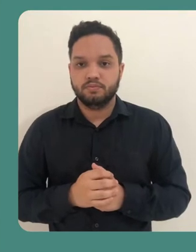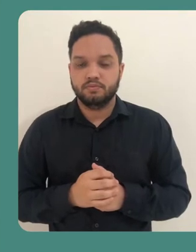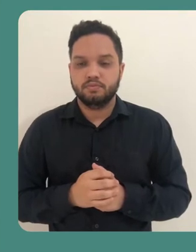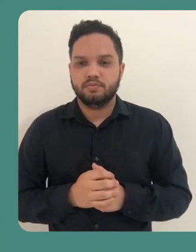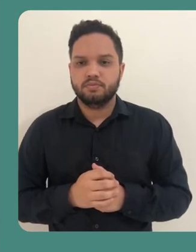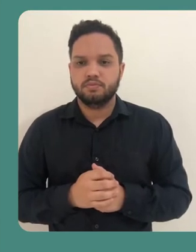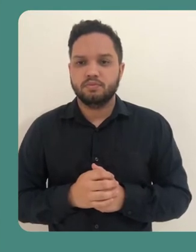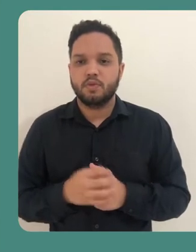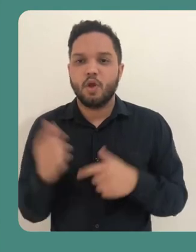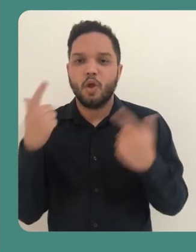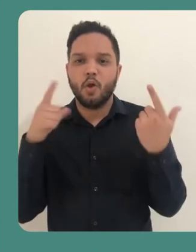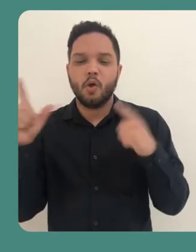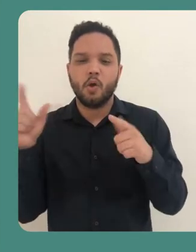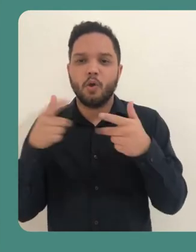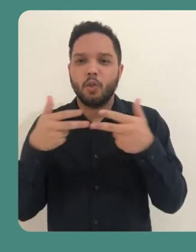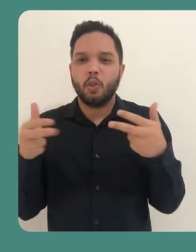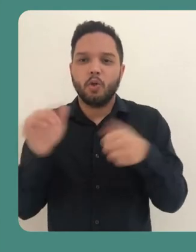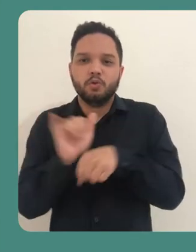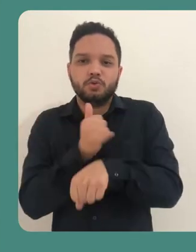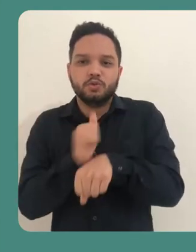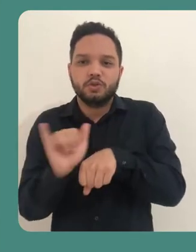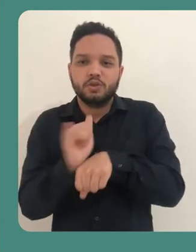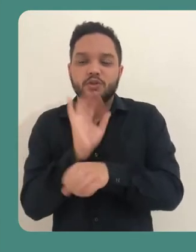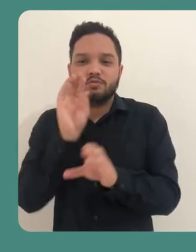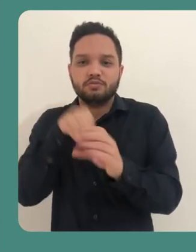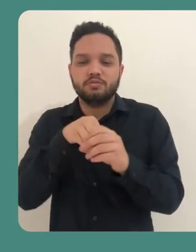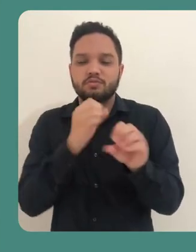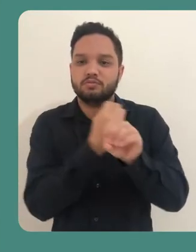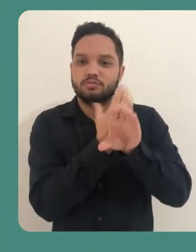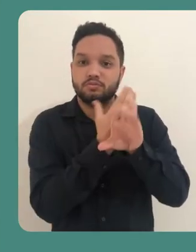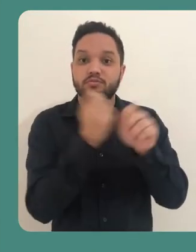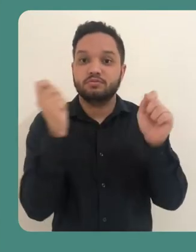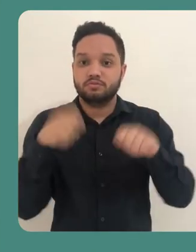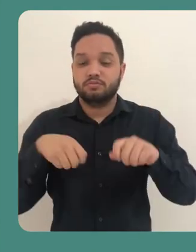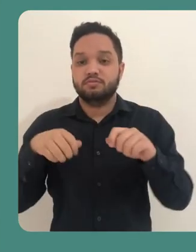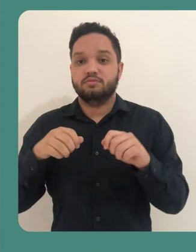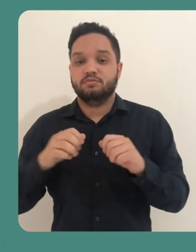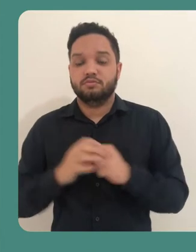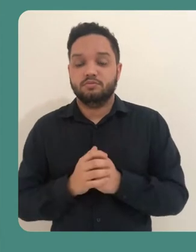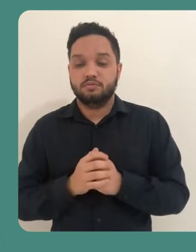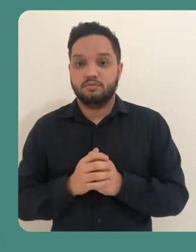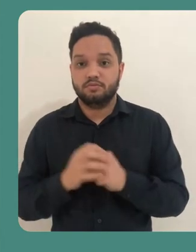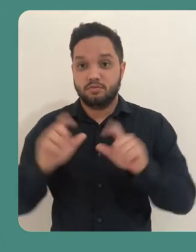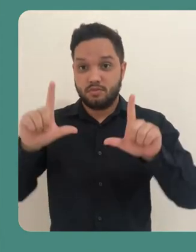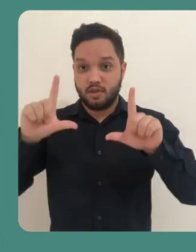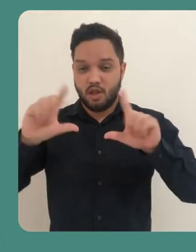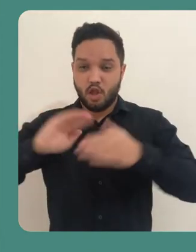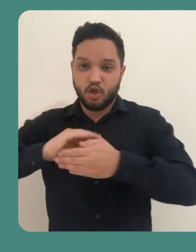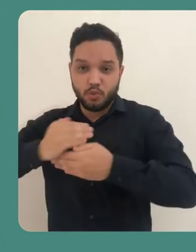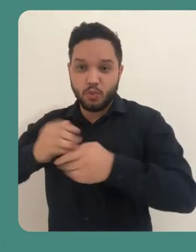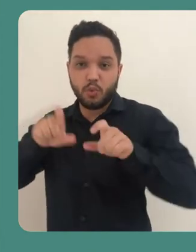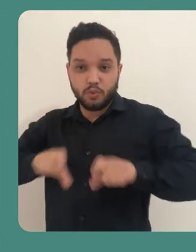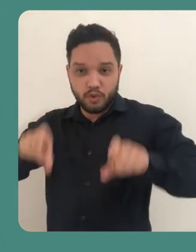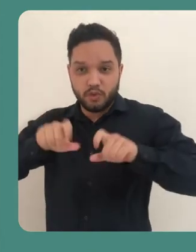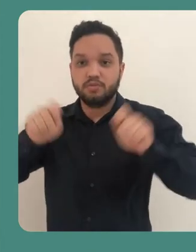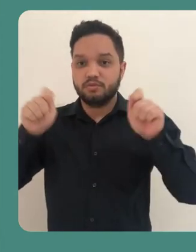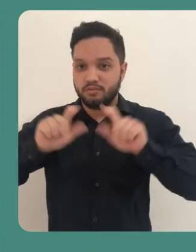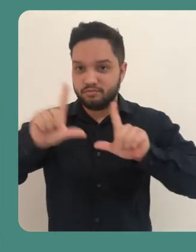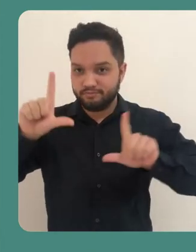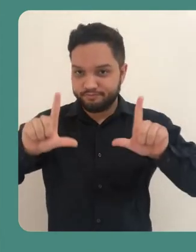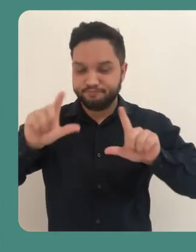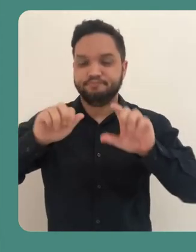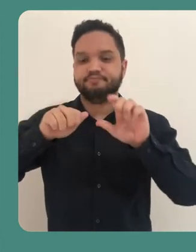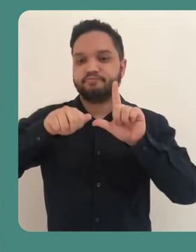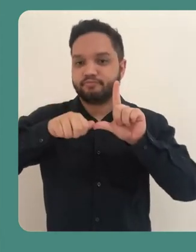As outras funcionalidades dessa webconferência são o compartilhamento de tela. Você pode